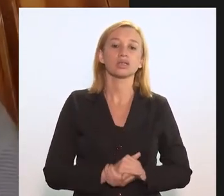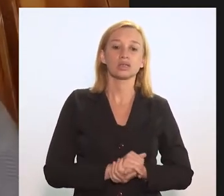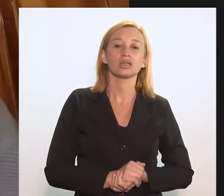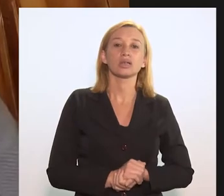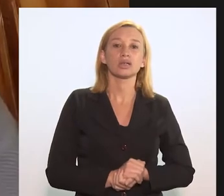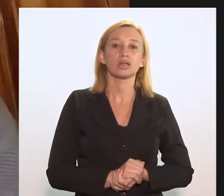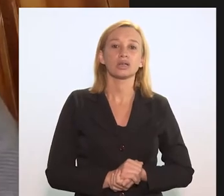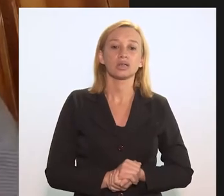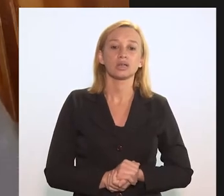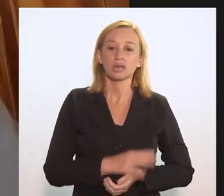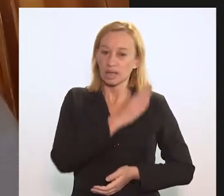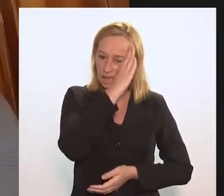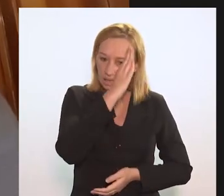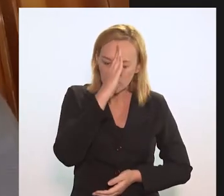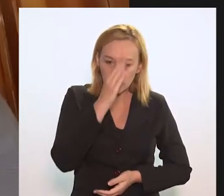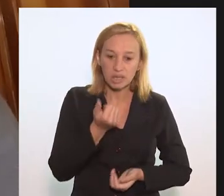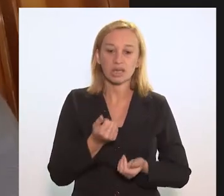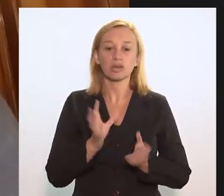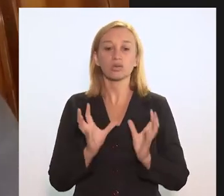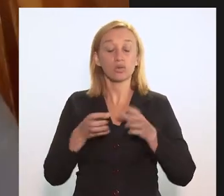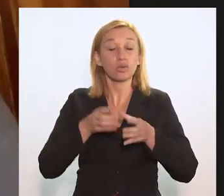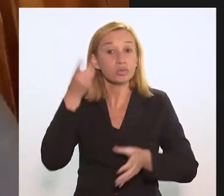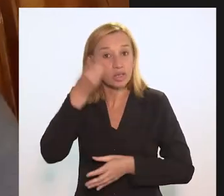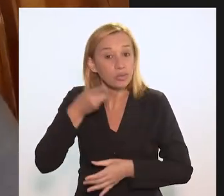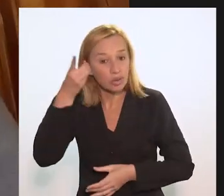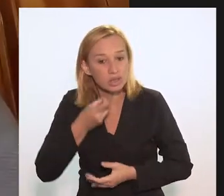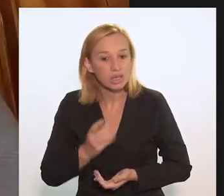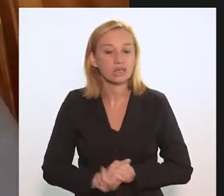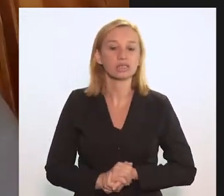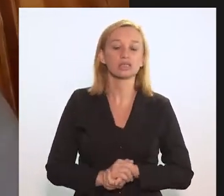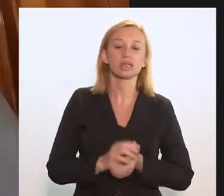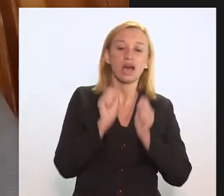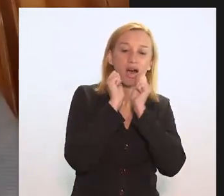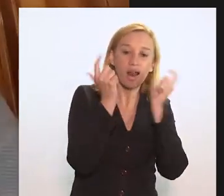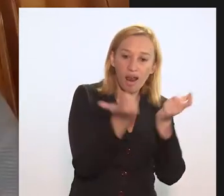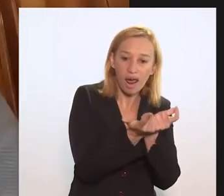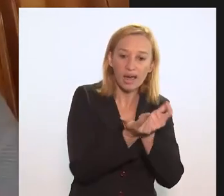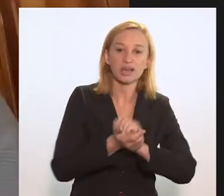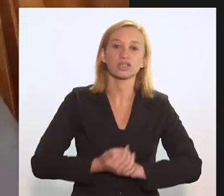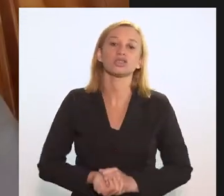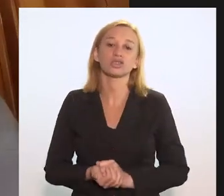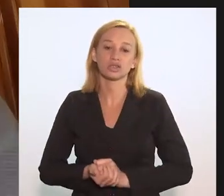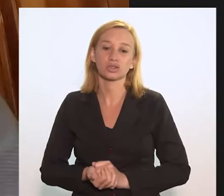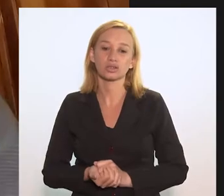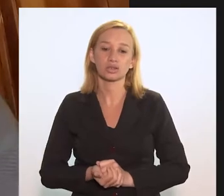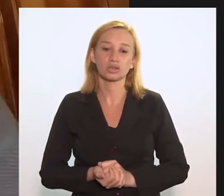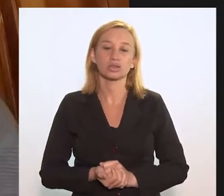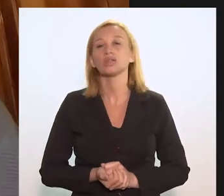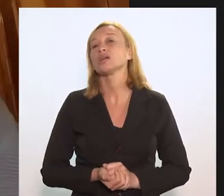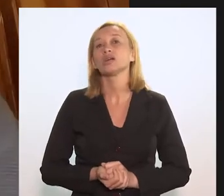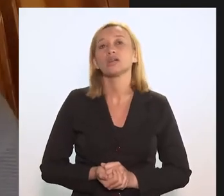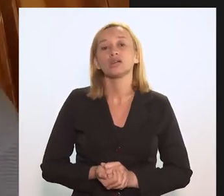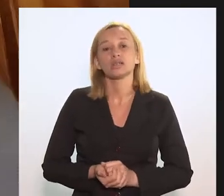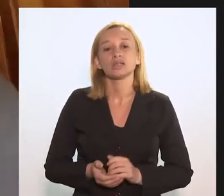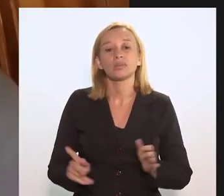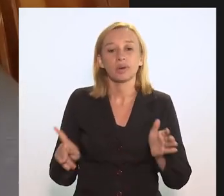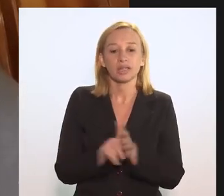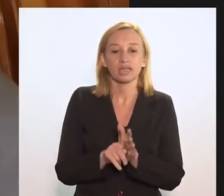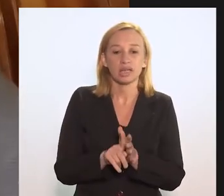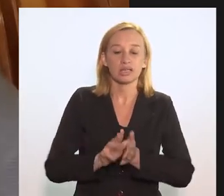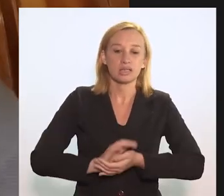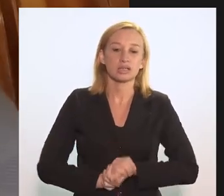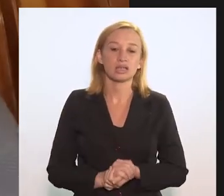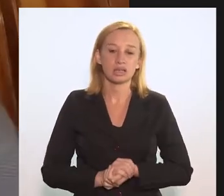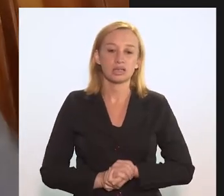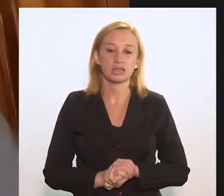atores, como aqui, com a academia, com o parlamento, com a própria LERJ, enfim, com outros atores que nesse momento não estão aqui, mas também